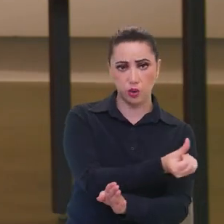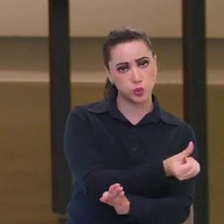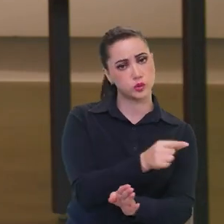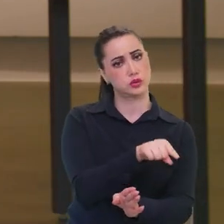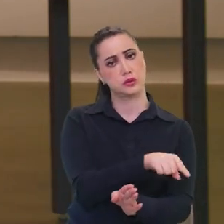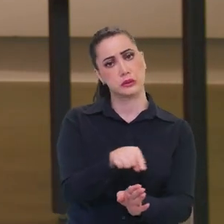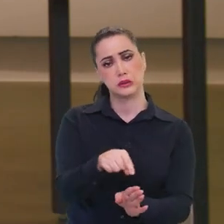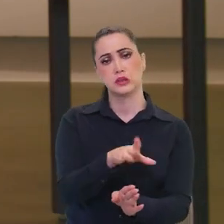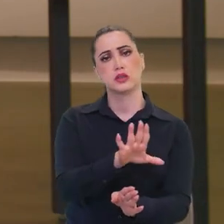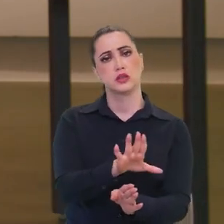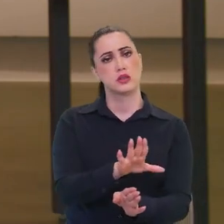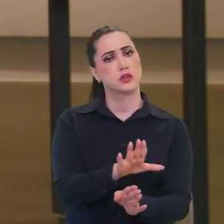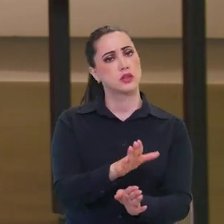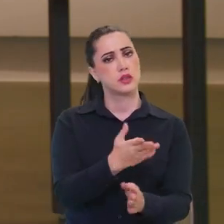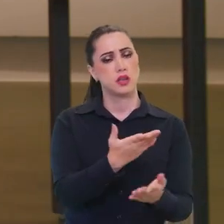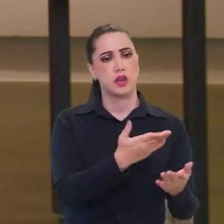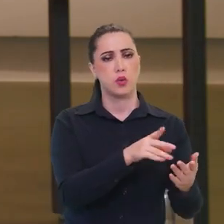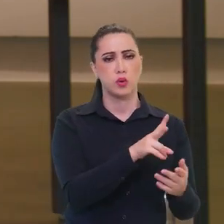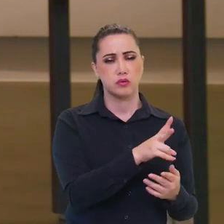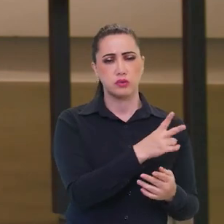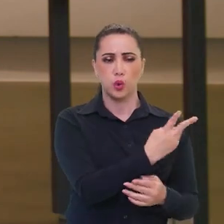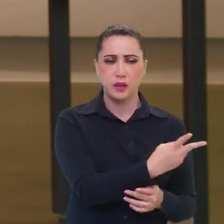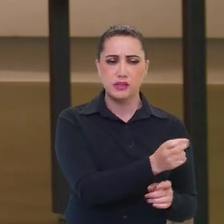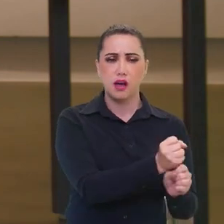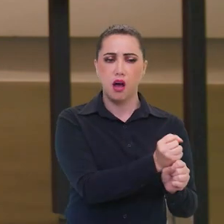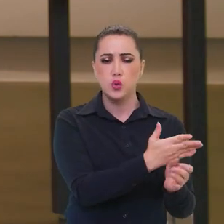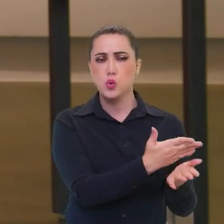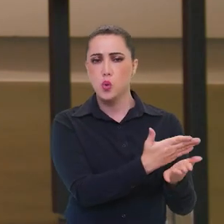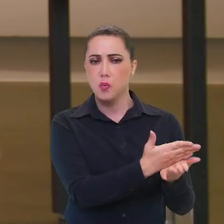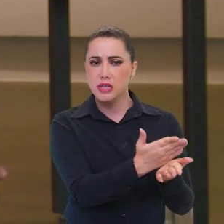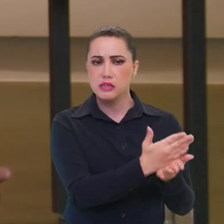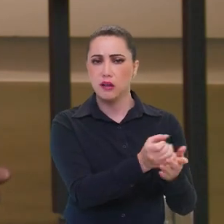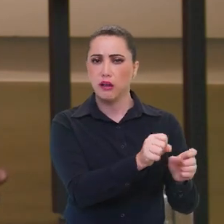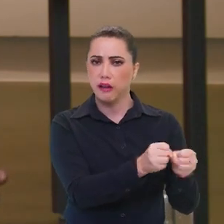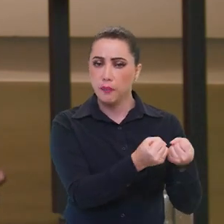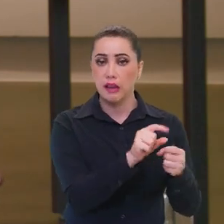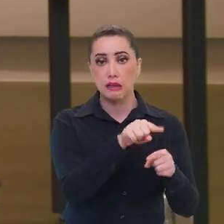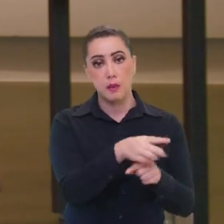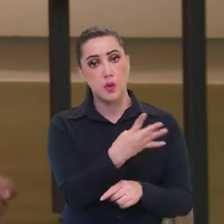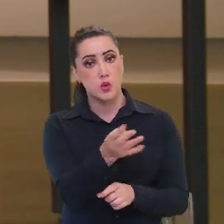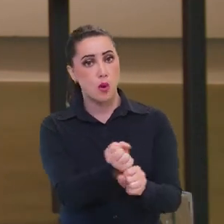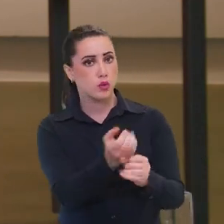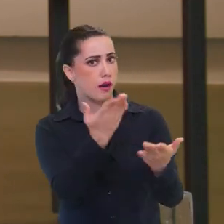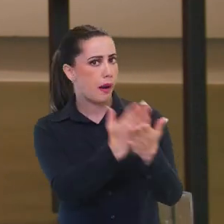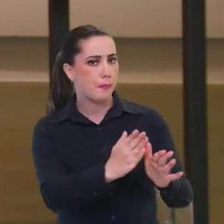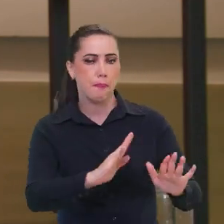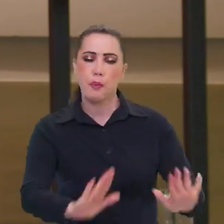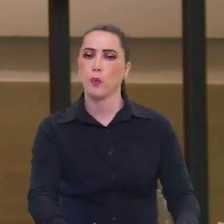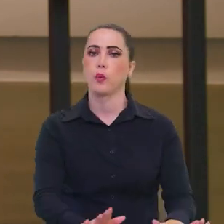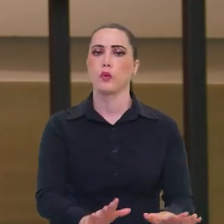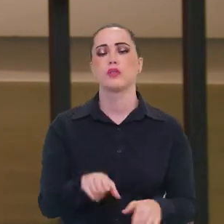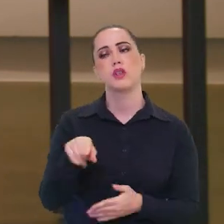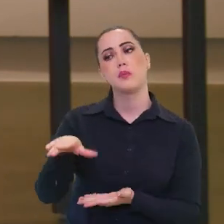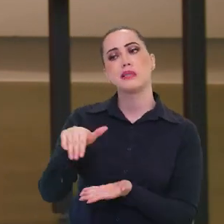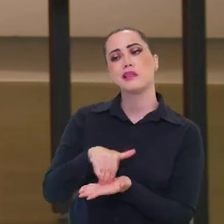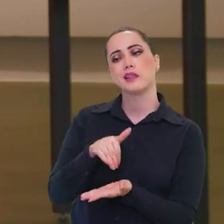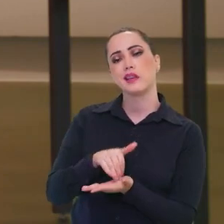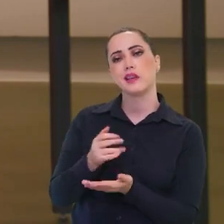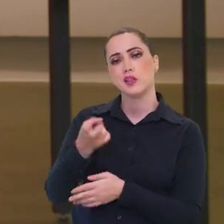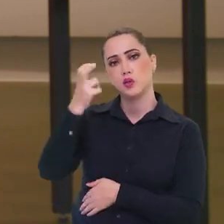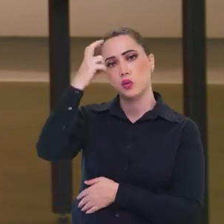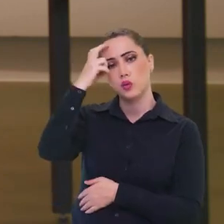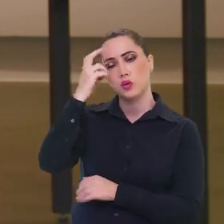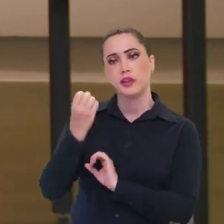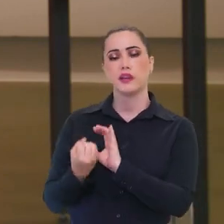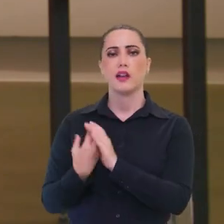seis, dois, começando o desmonte do Ministério e depois quatro anos sem o Ministério da Cultura e uma Secretaria de Cultura que fazia, na